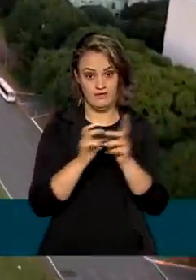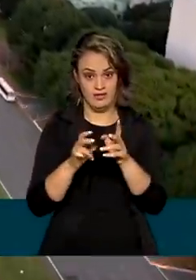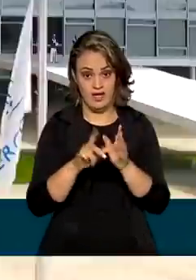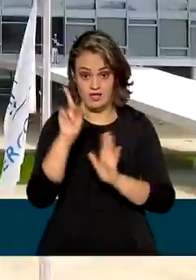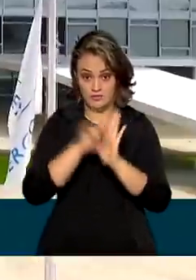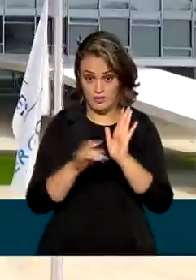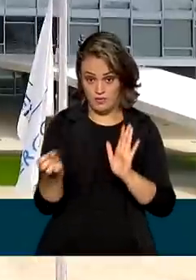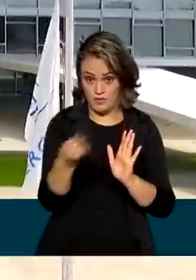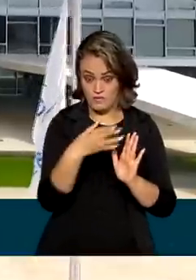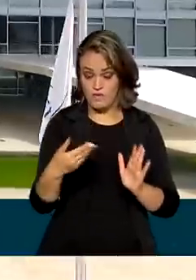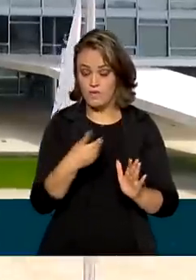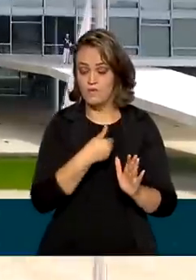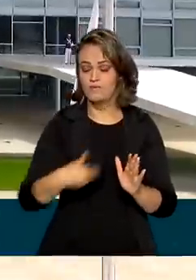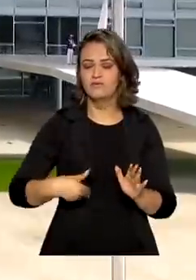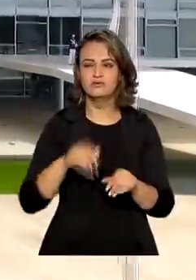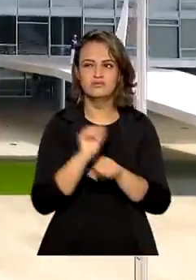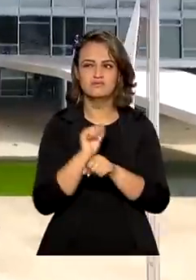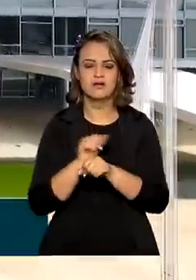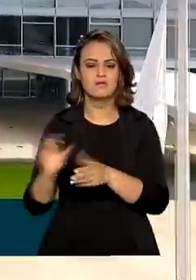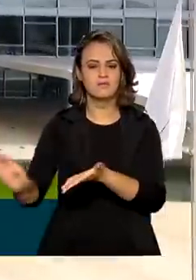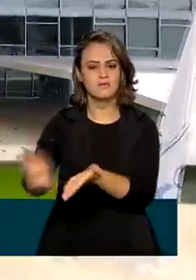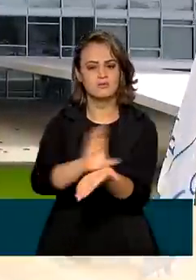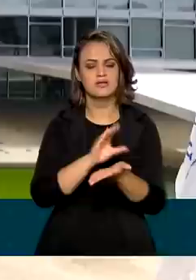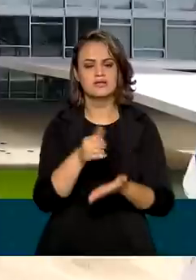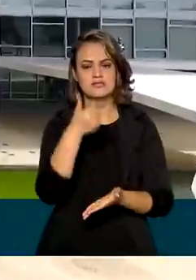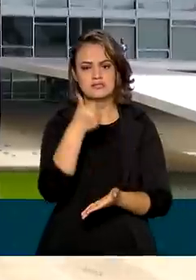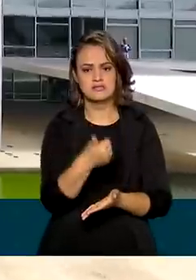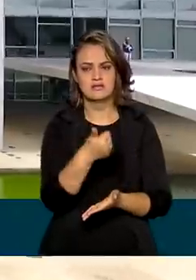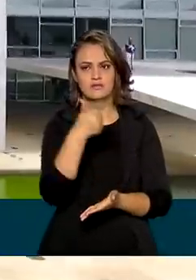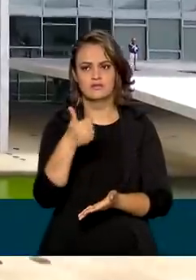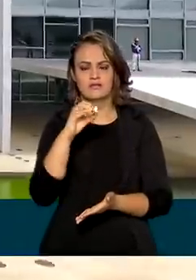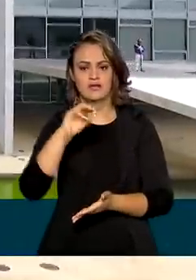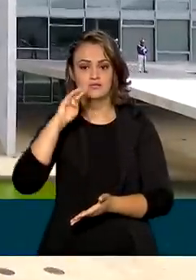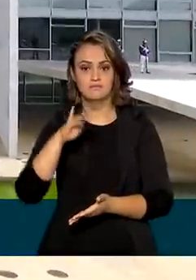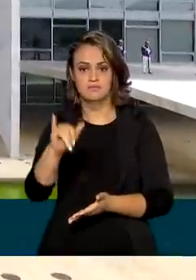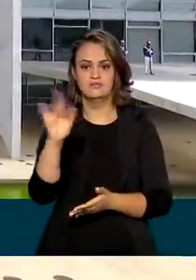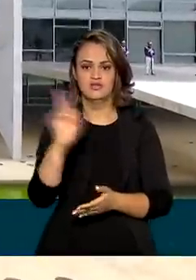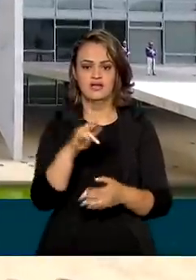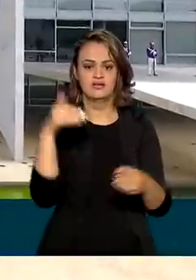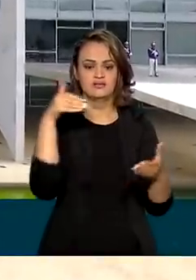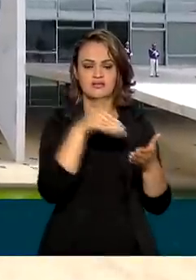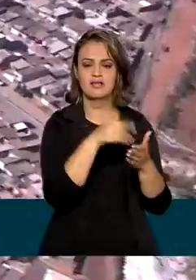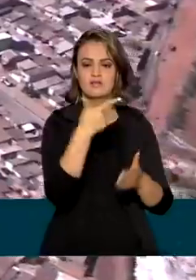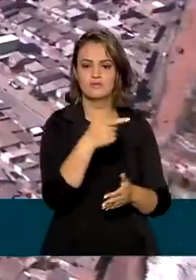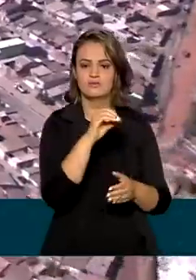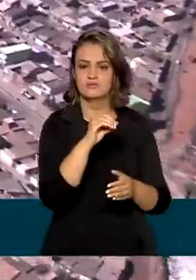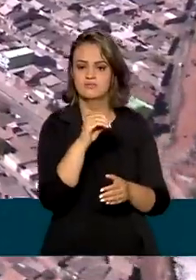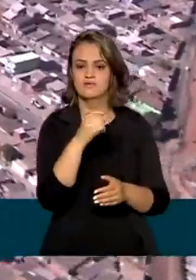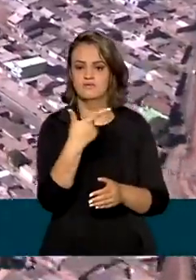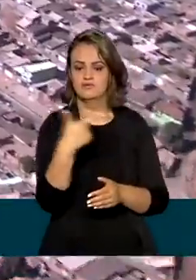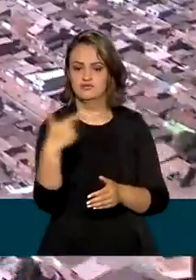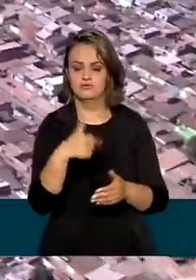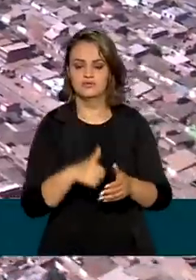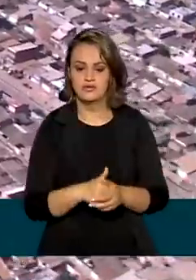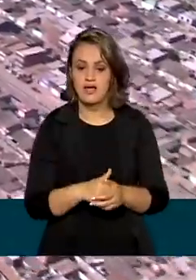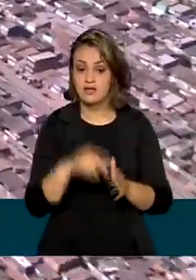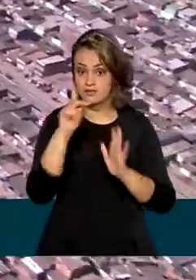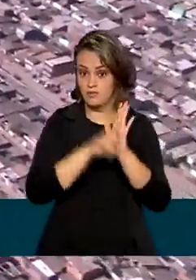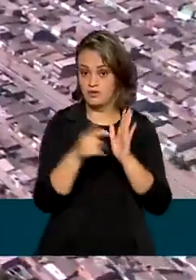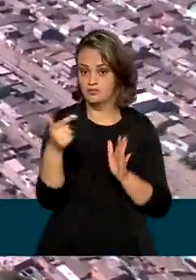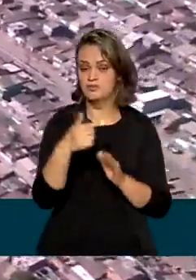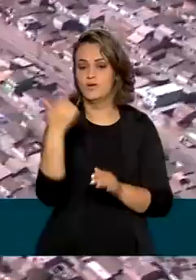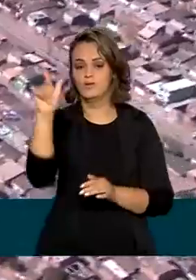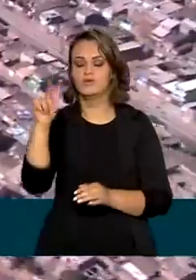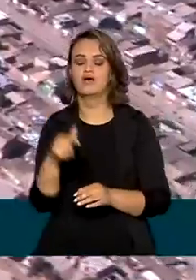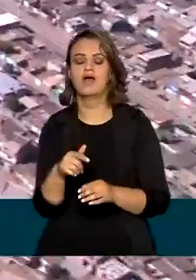programa, o governo espera arrecadar 110 bilhões de reais até 2022. O segundo programa é o